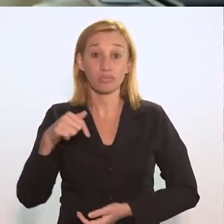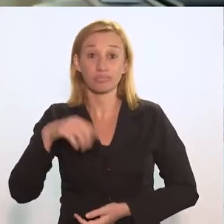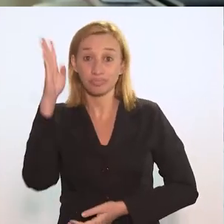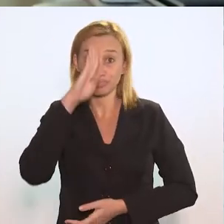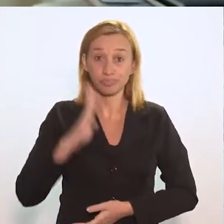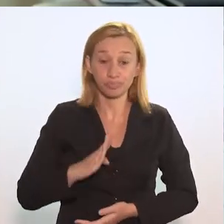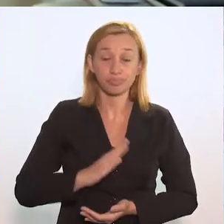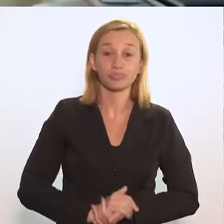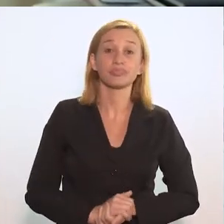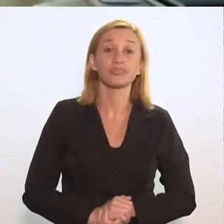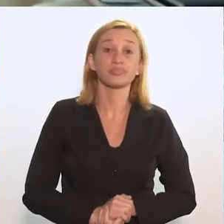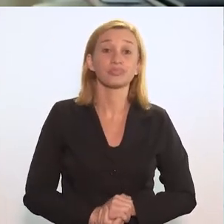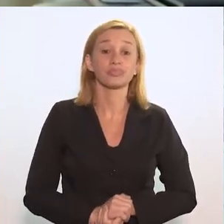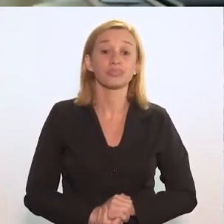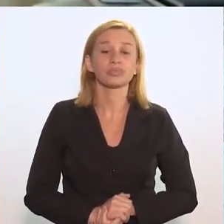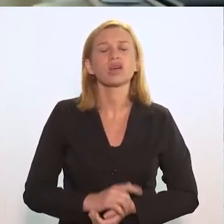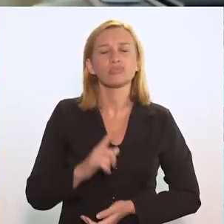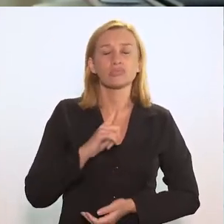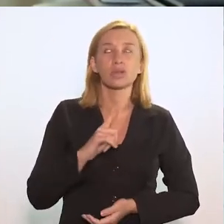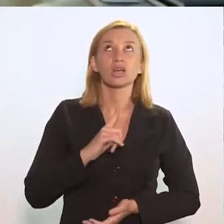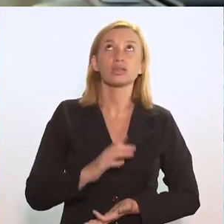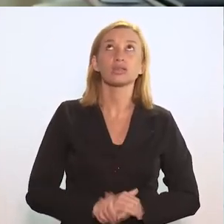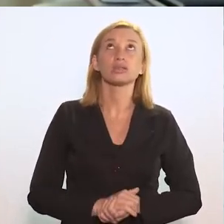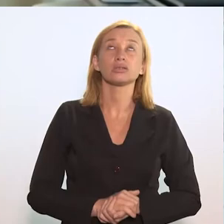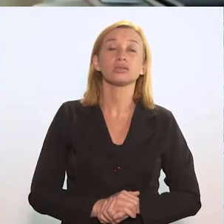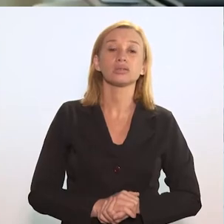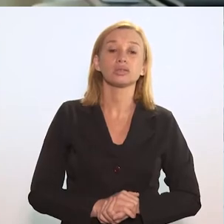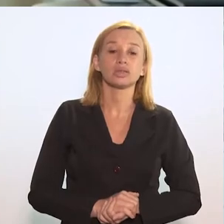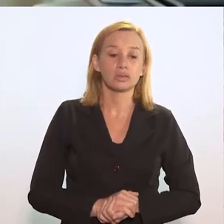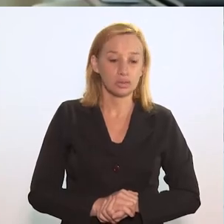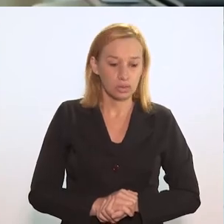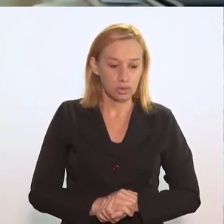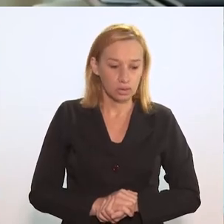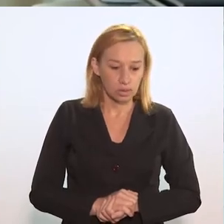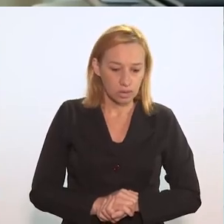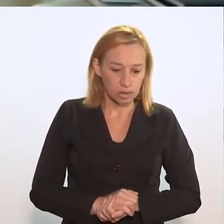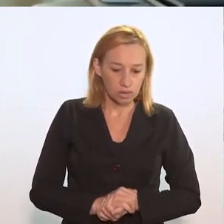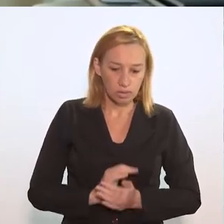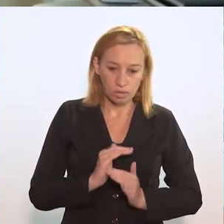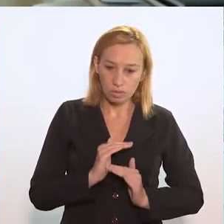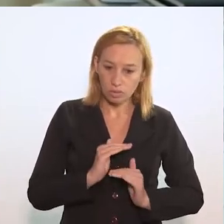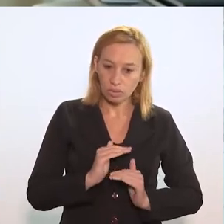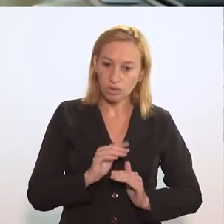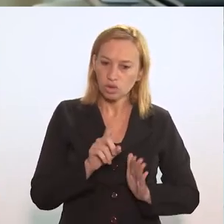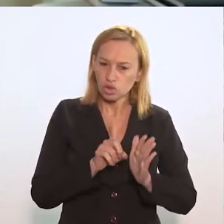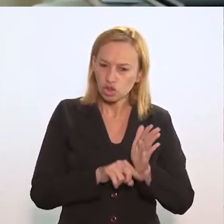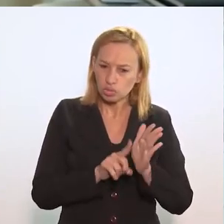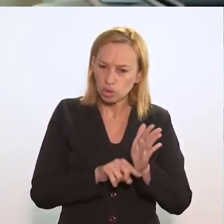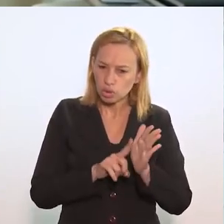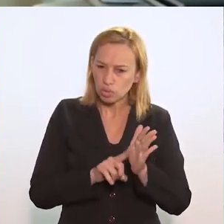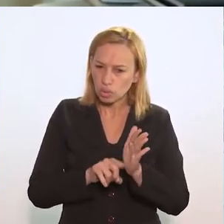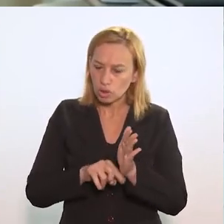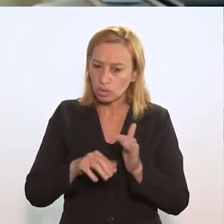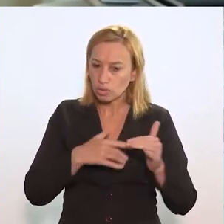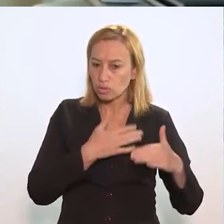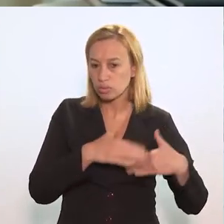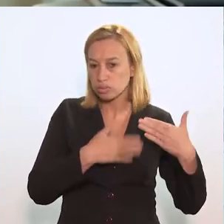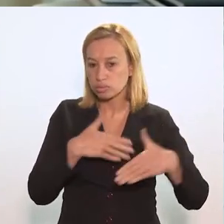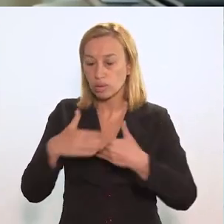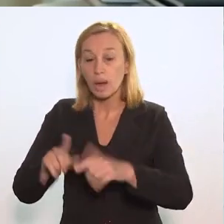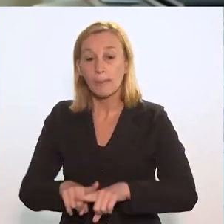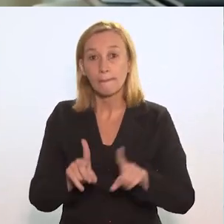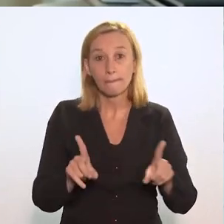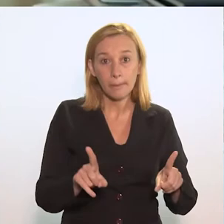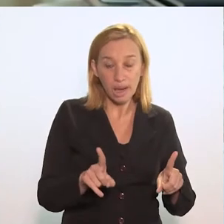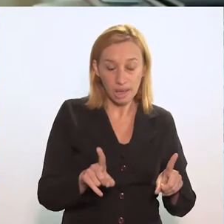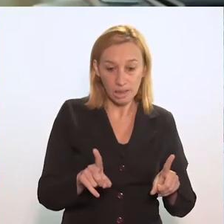Os números do Brasil, eles vêm numa depressão, né? Eles vêm diminuindo ao longo